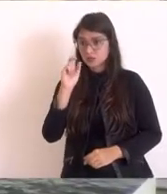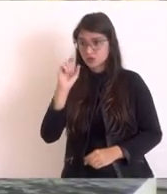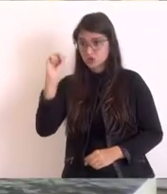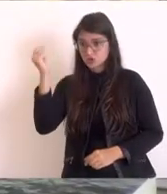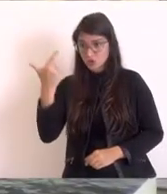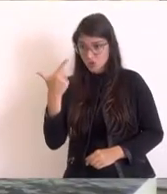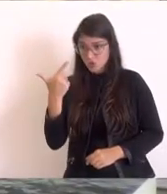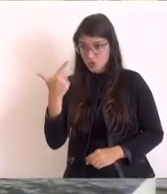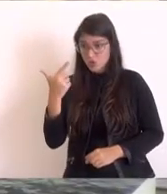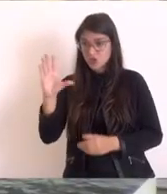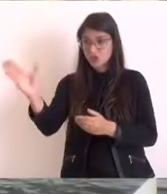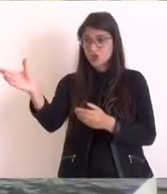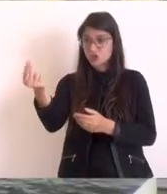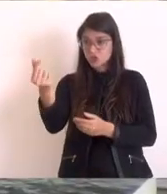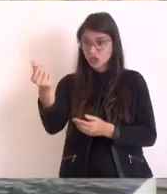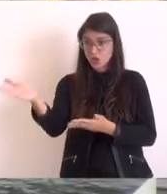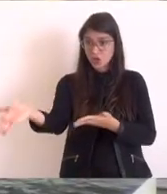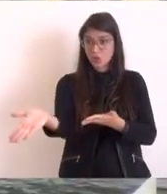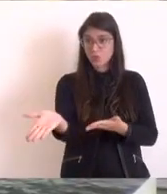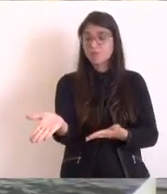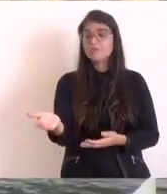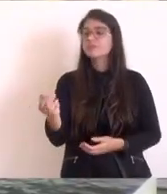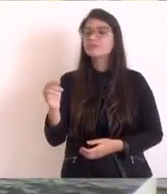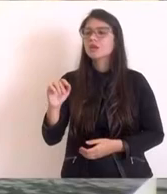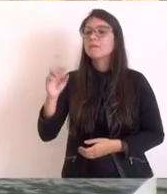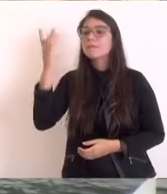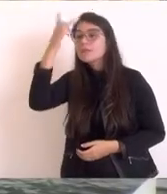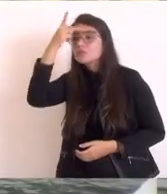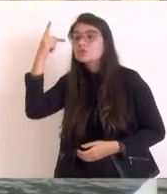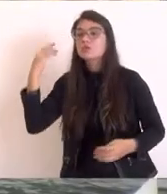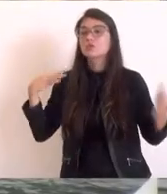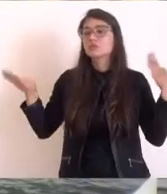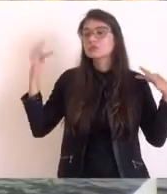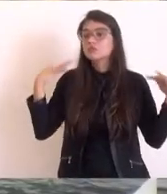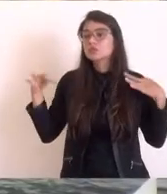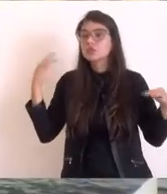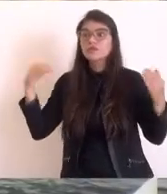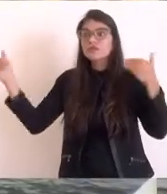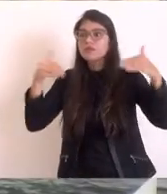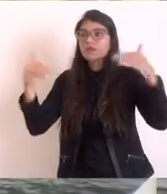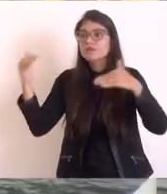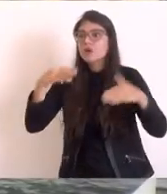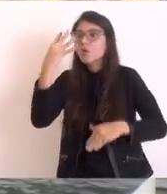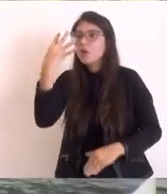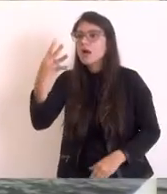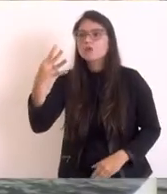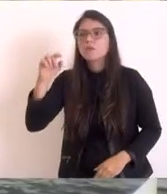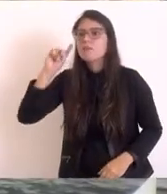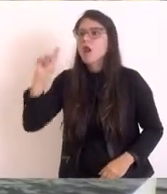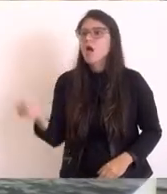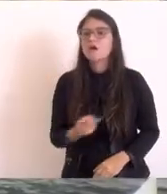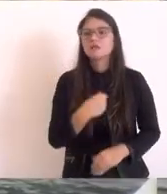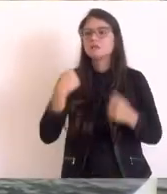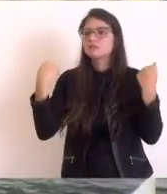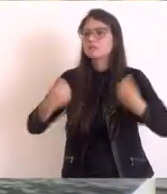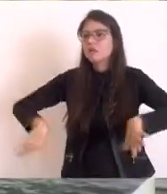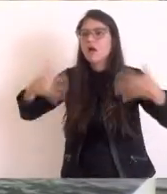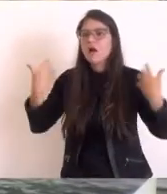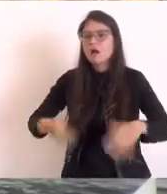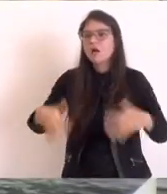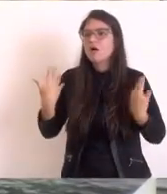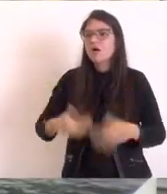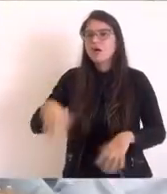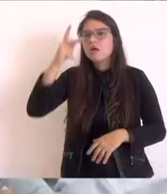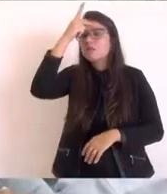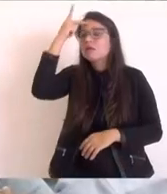,5 milhões de visitantes nacionais no ano de 2019. Pessoal, eu não sei se